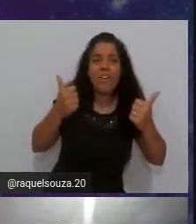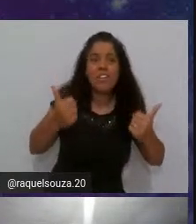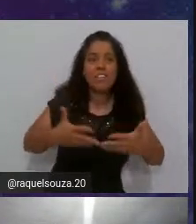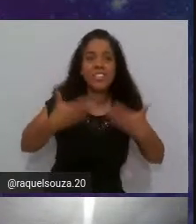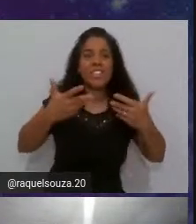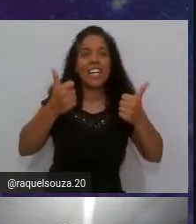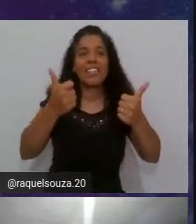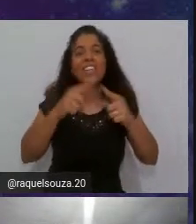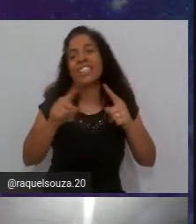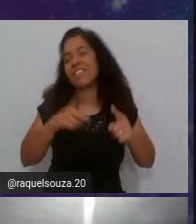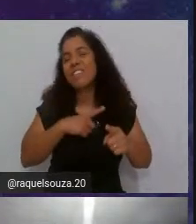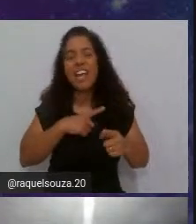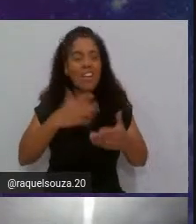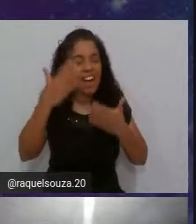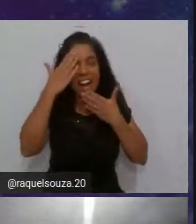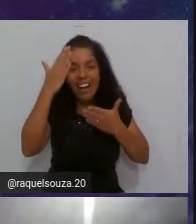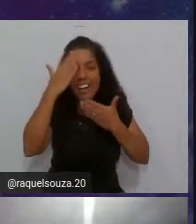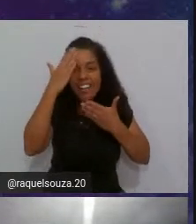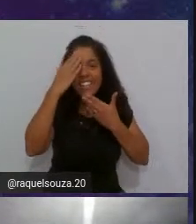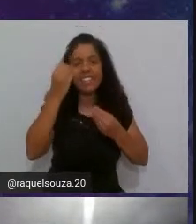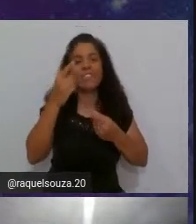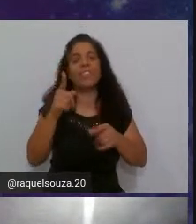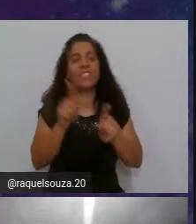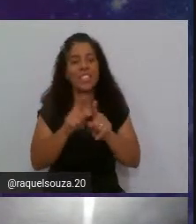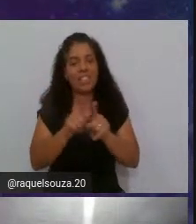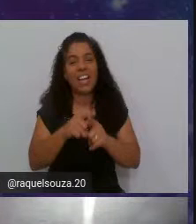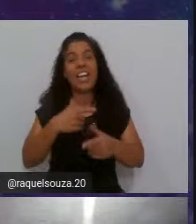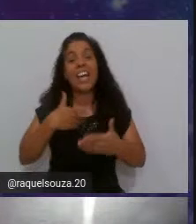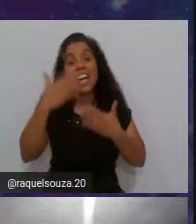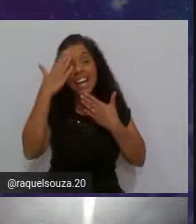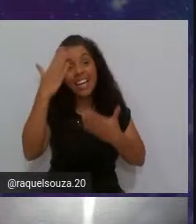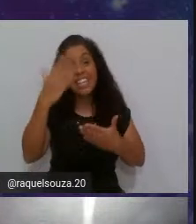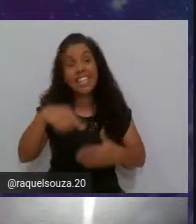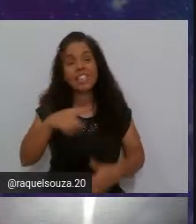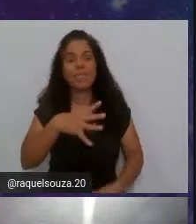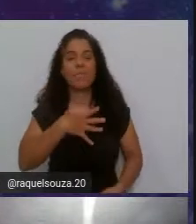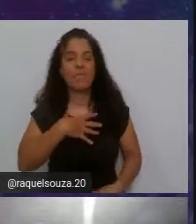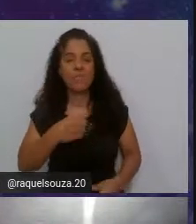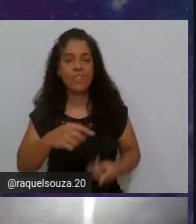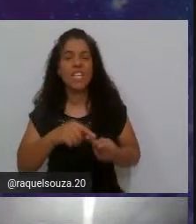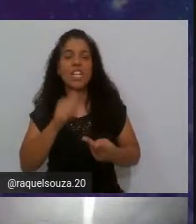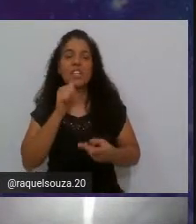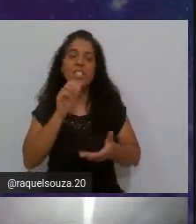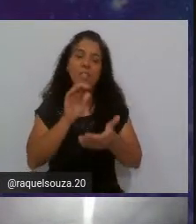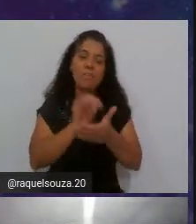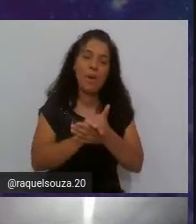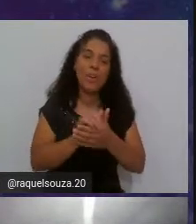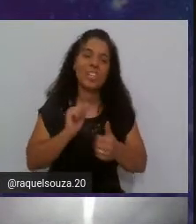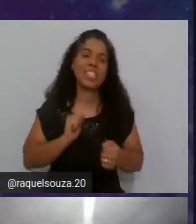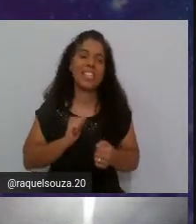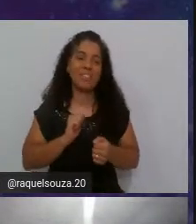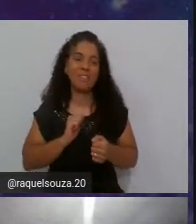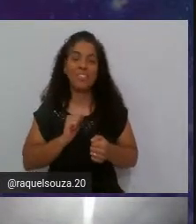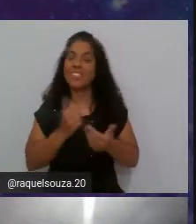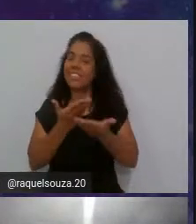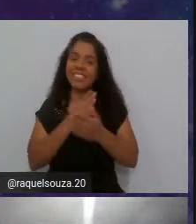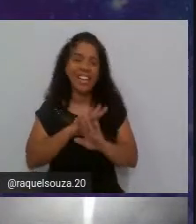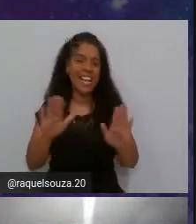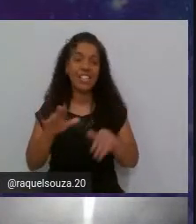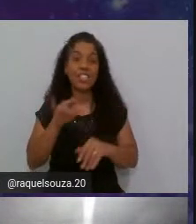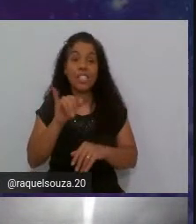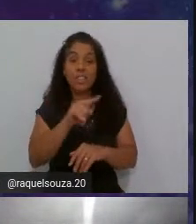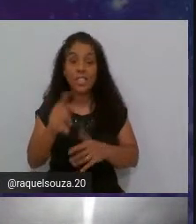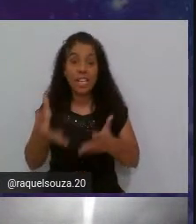eu agradeço muito também agradeço aos meus filhos minha esposa e e é isso se você